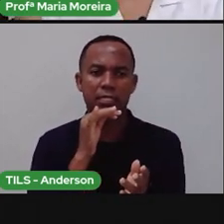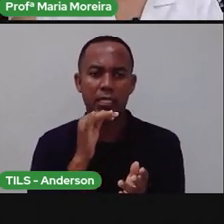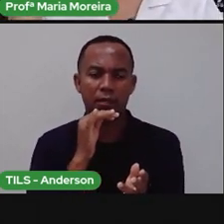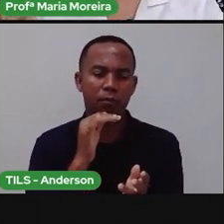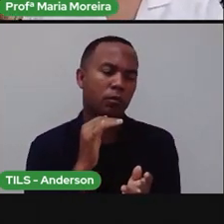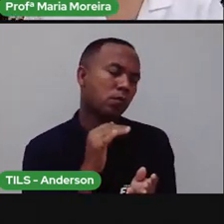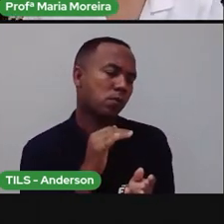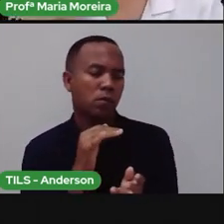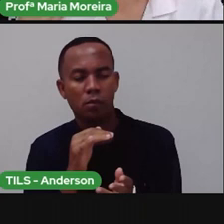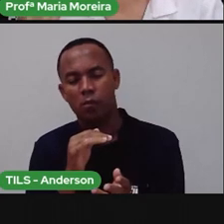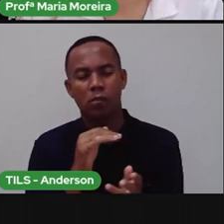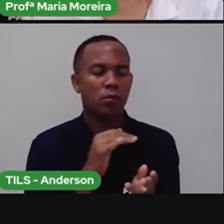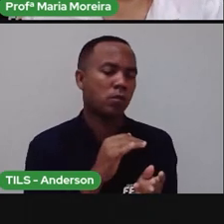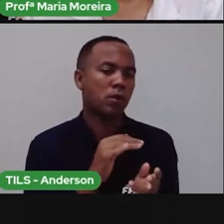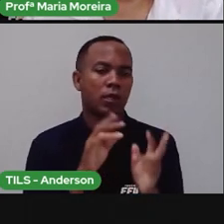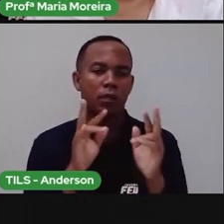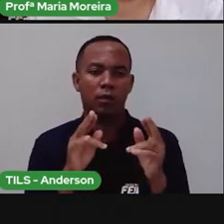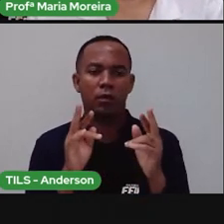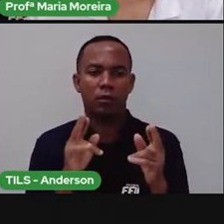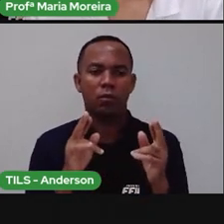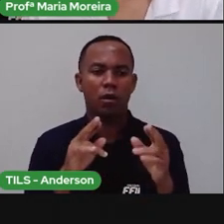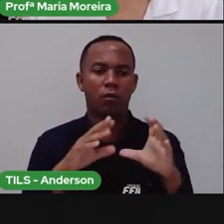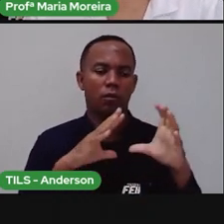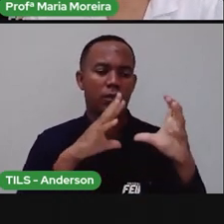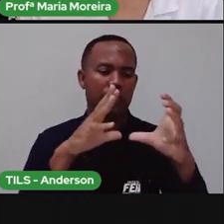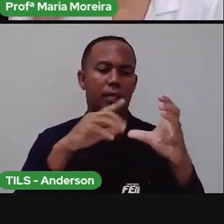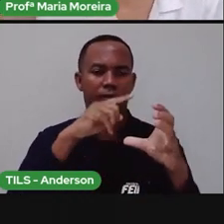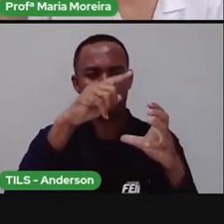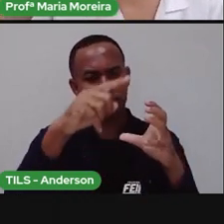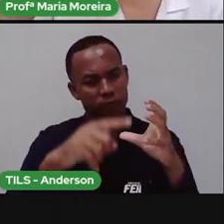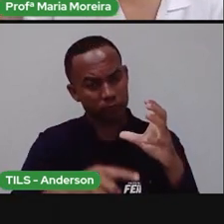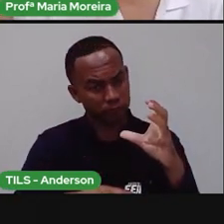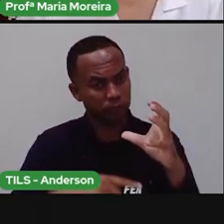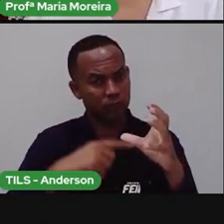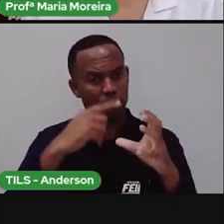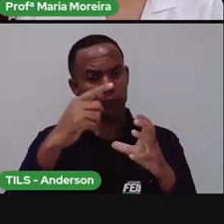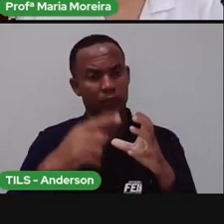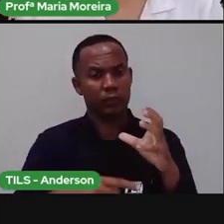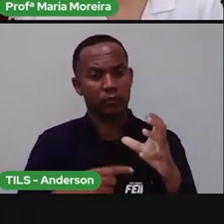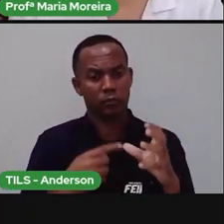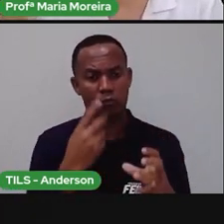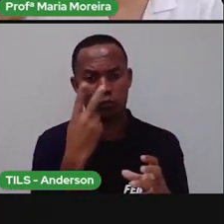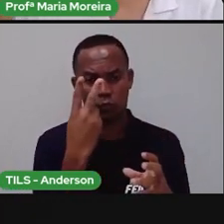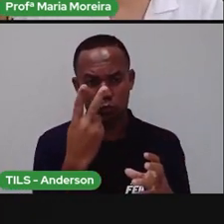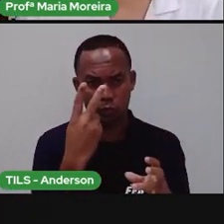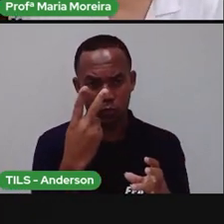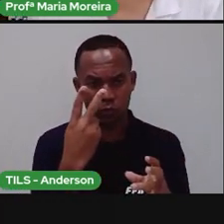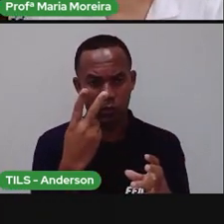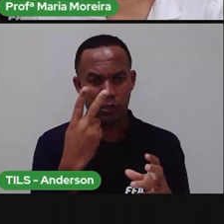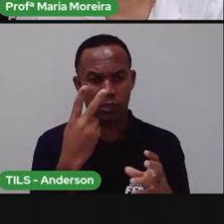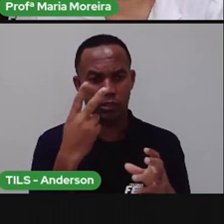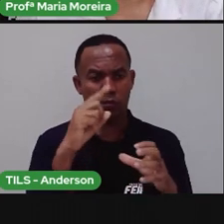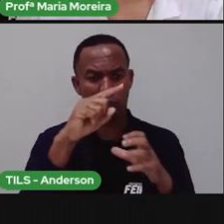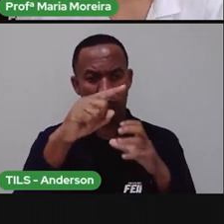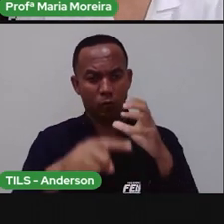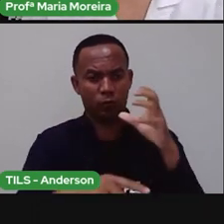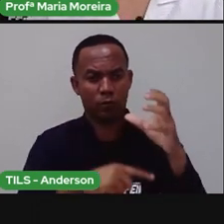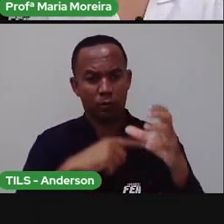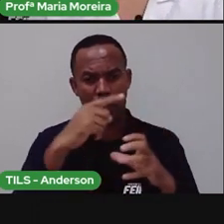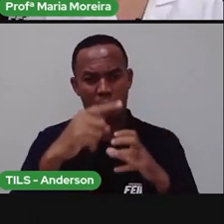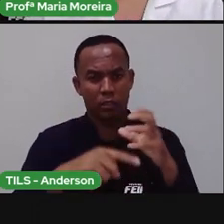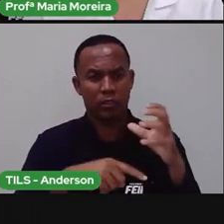mexo. Então, a mesma coisa é a Terra. Ela faz dois movimentos ao mesmo tempo. É uma fantástica.